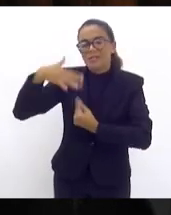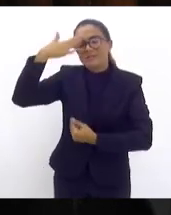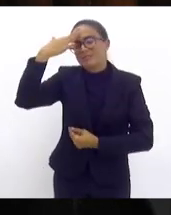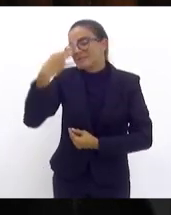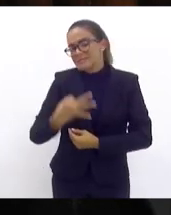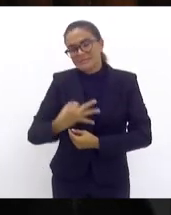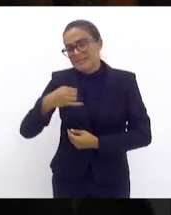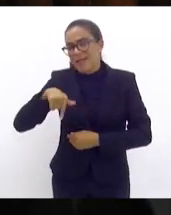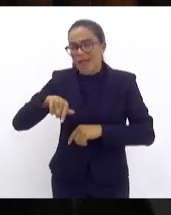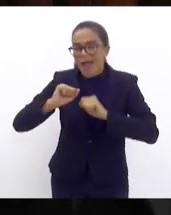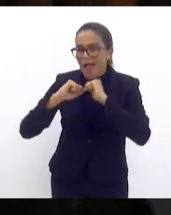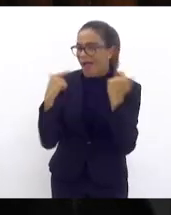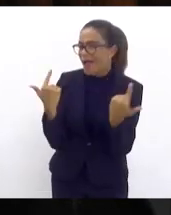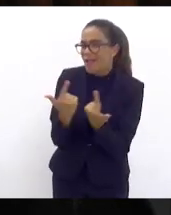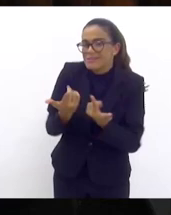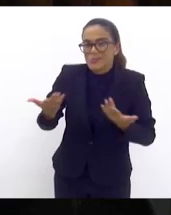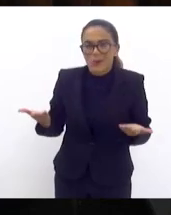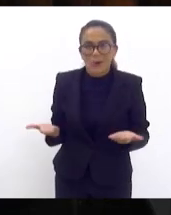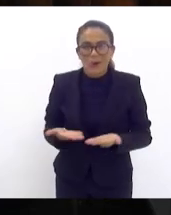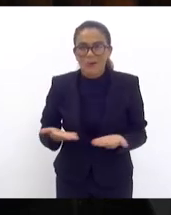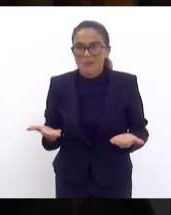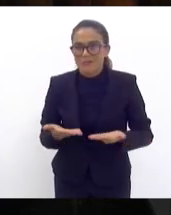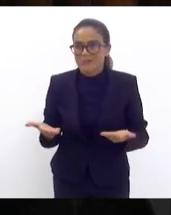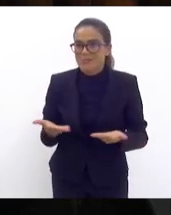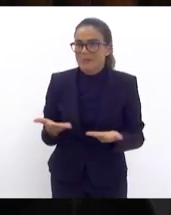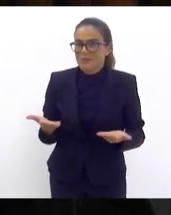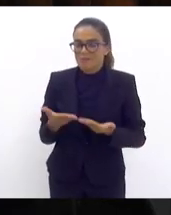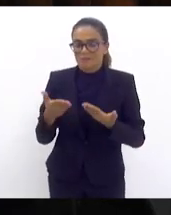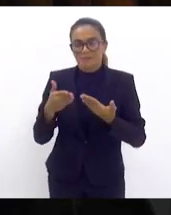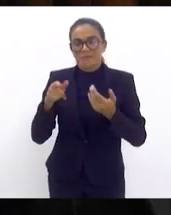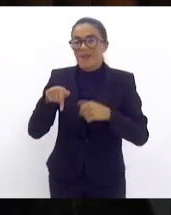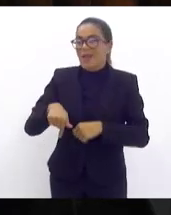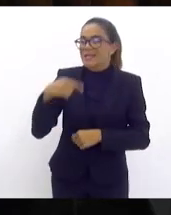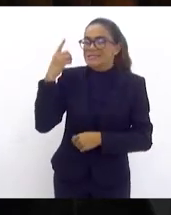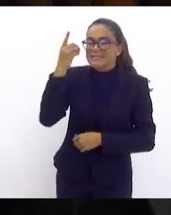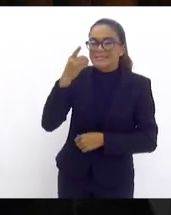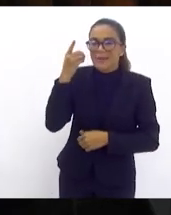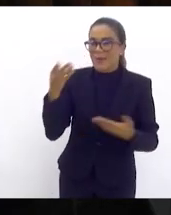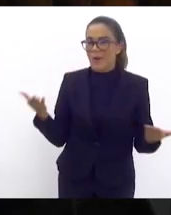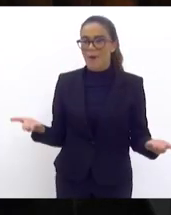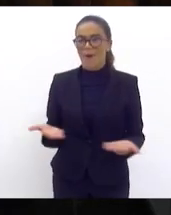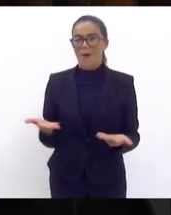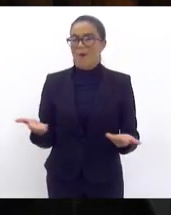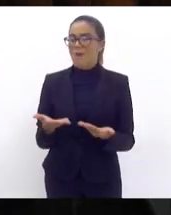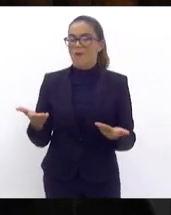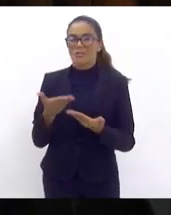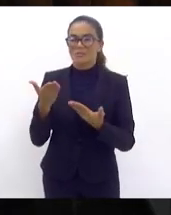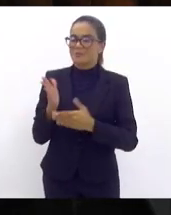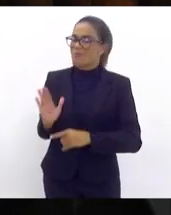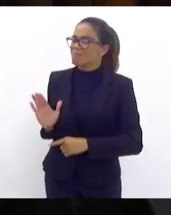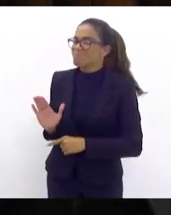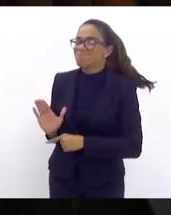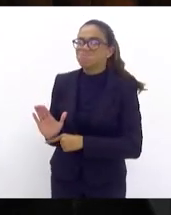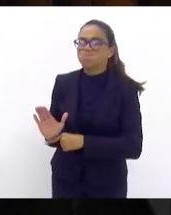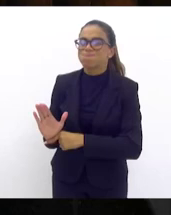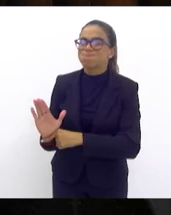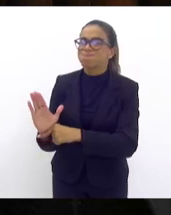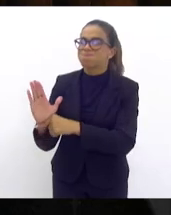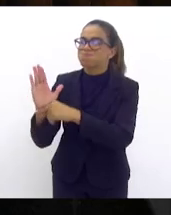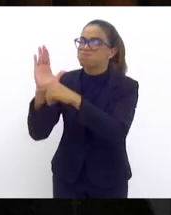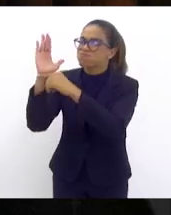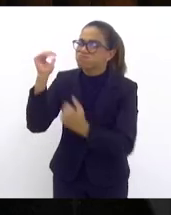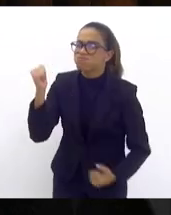que essa casa hoje esses deputados hoje vão dar uma contribuição concreta